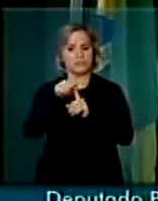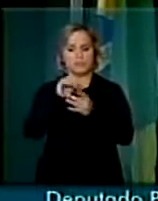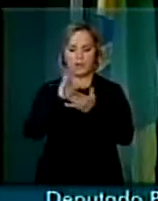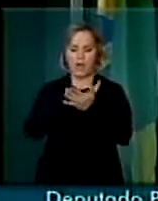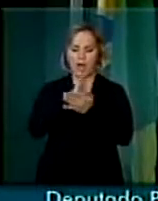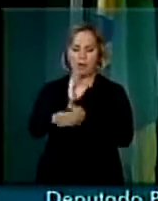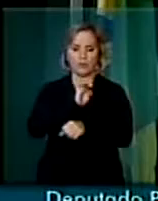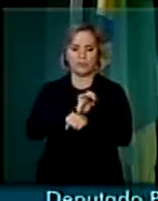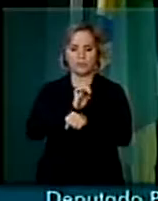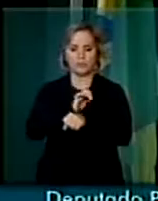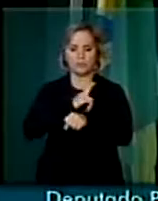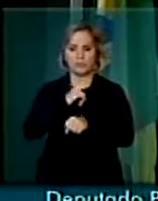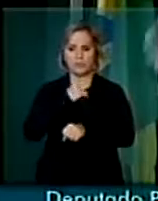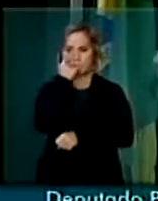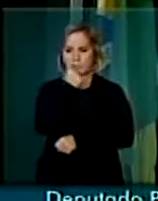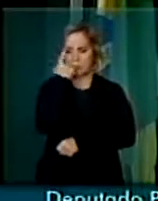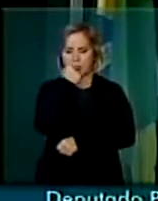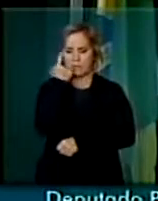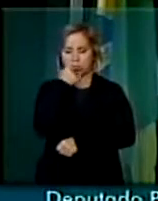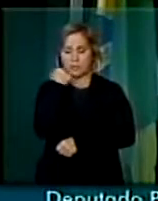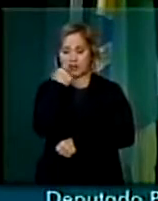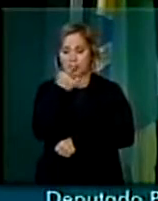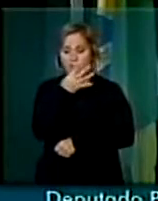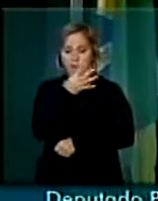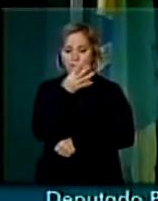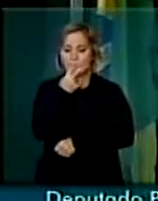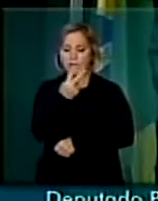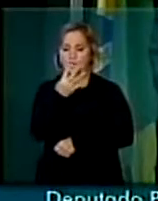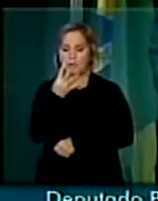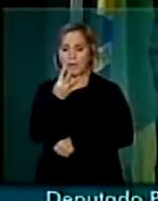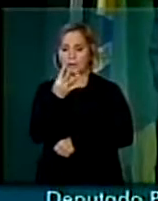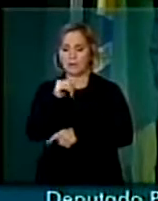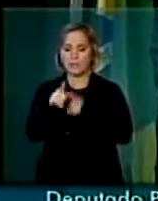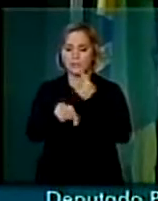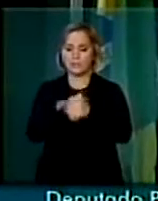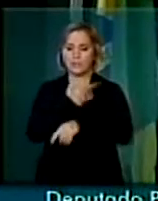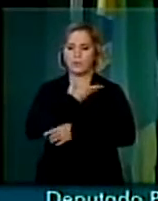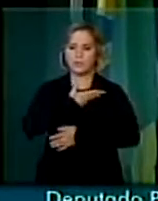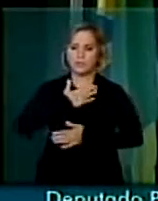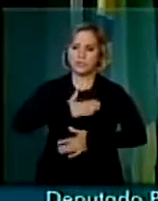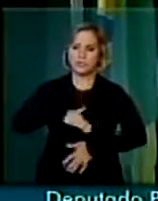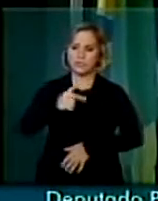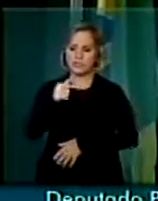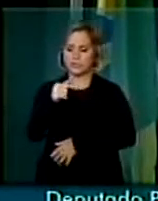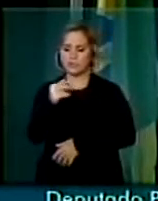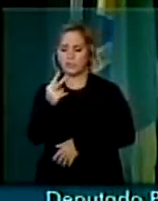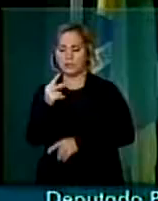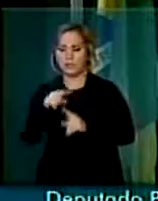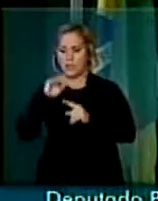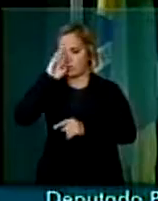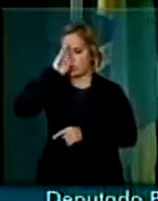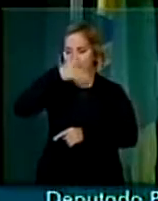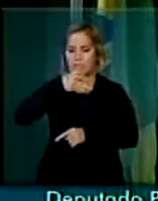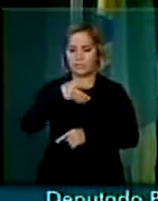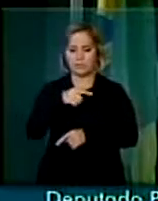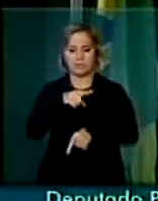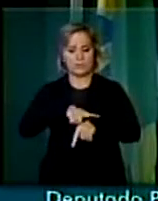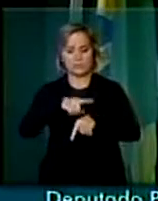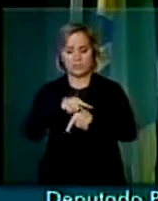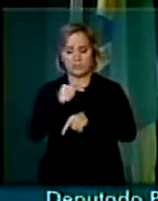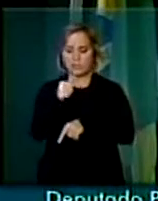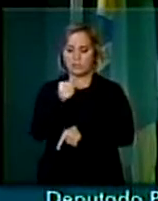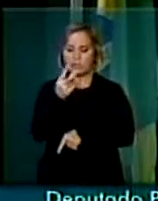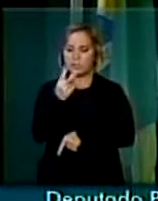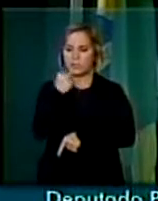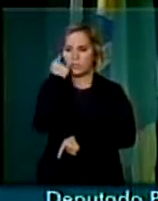estados com uma escala de 24 horas por 72 horas de descanso. muitas vezes, é nessas 72 horas que ele